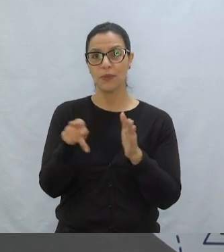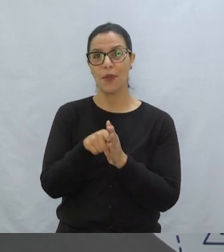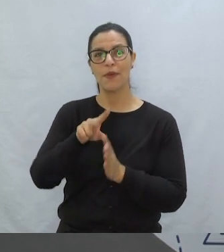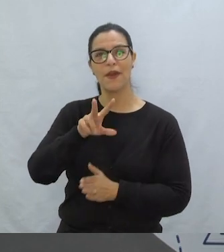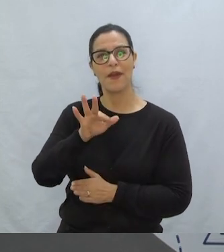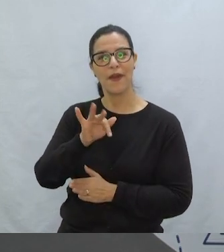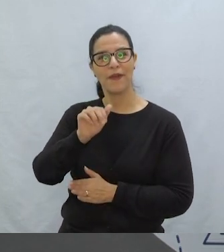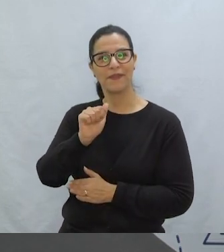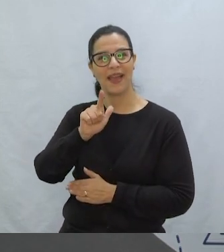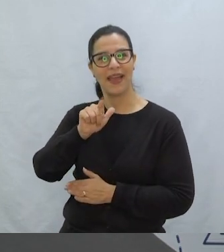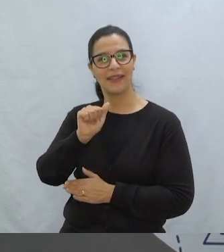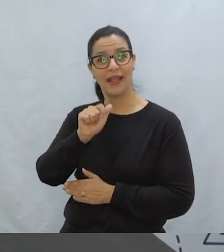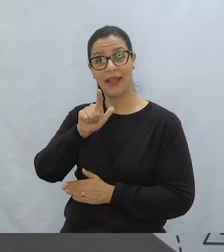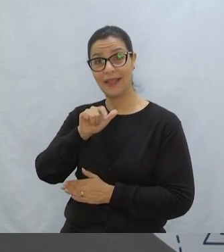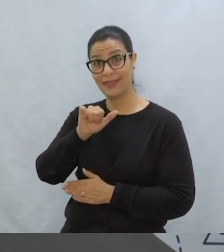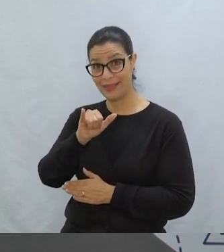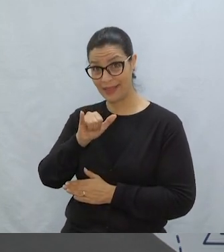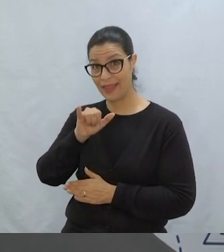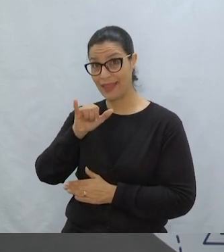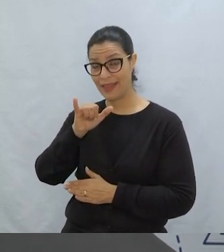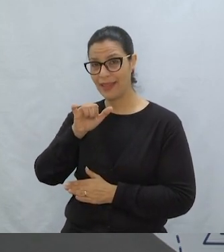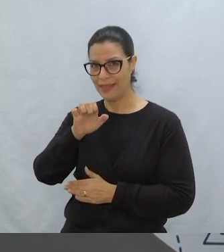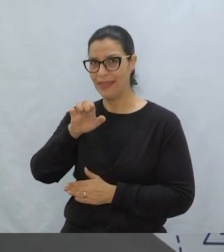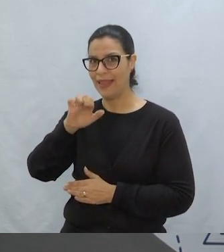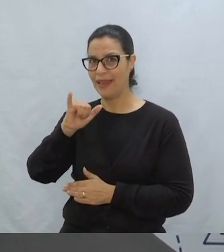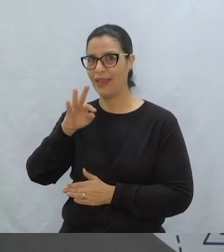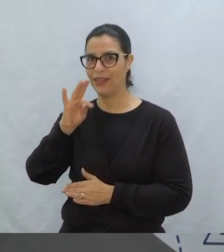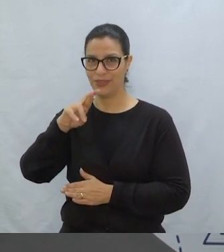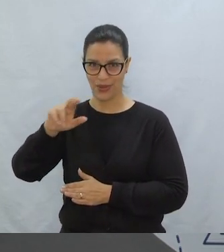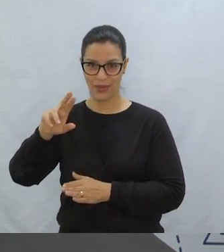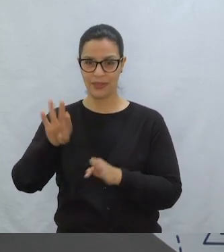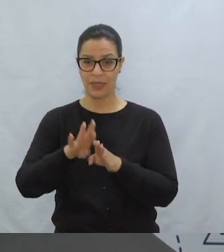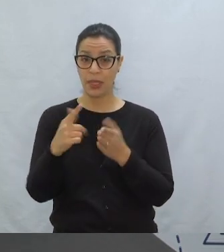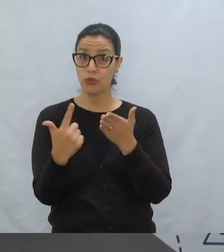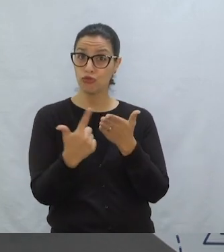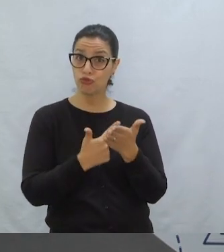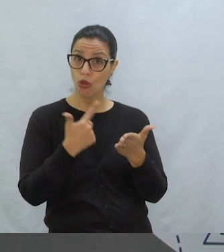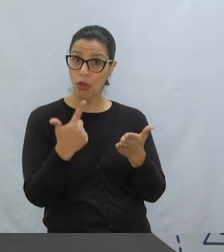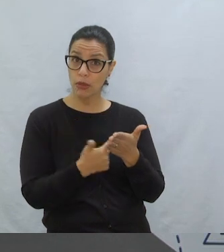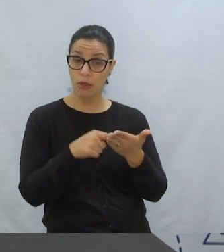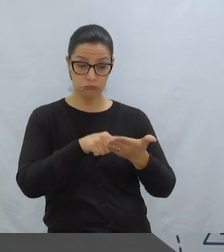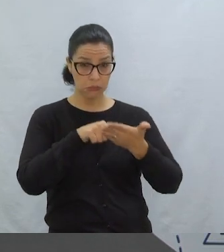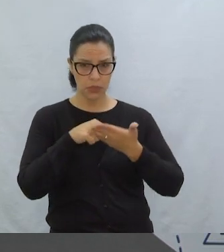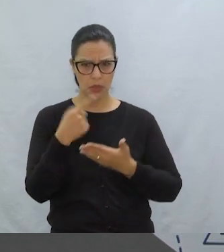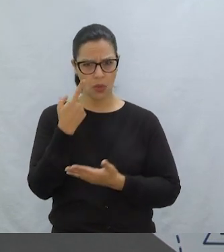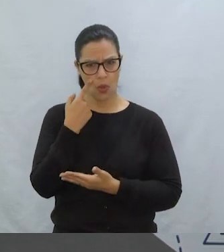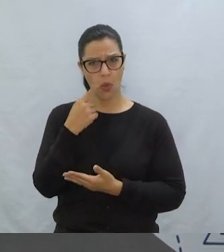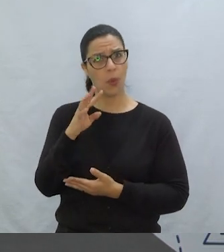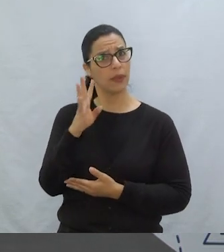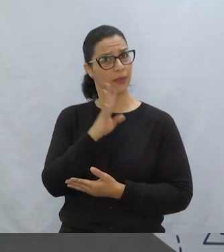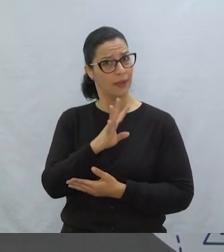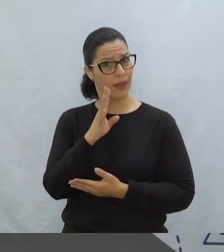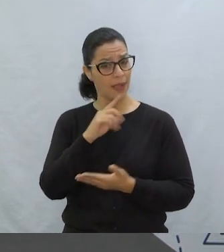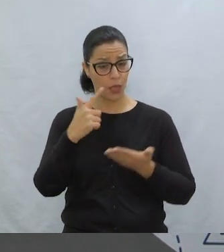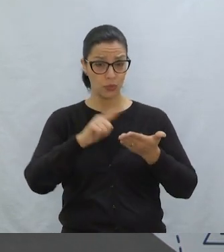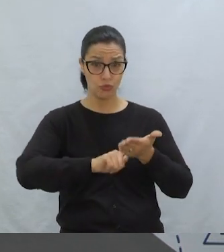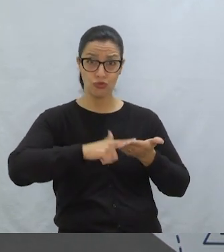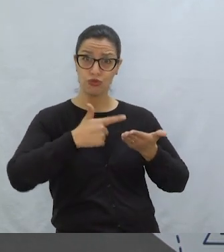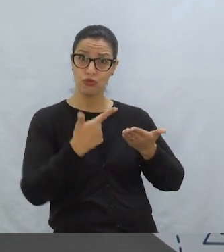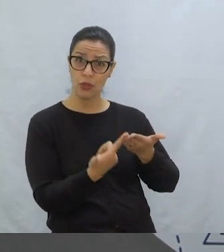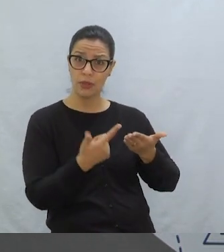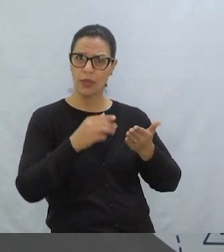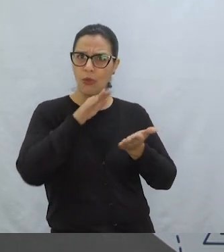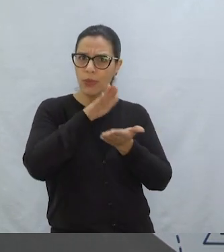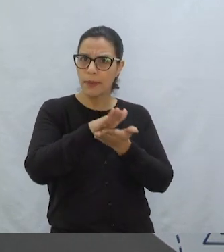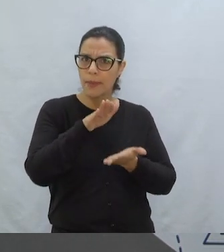Fala Leitor. E a gente recebeu também um jornal. Nossa, que bacana.